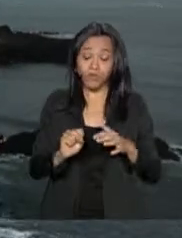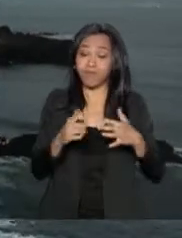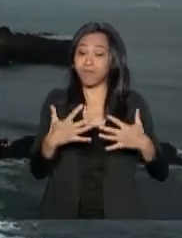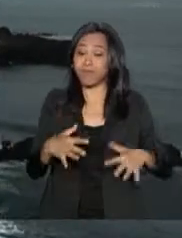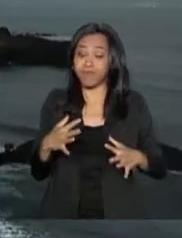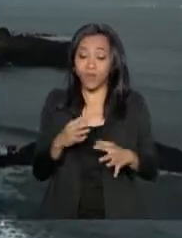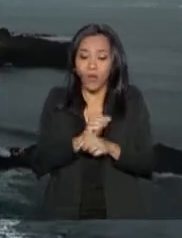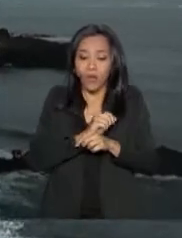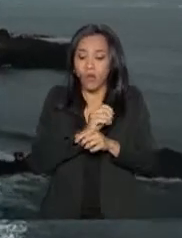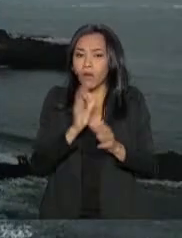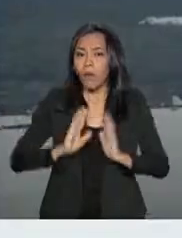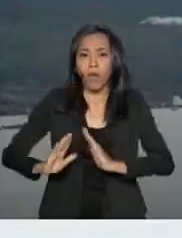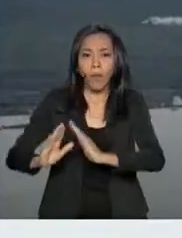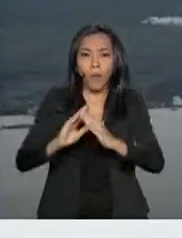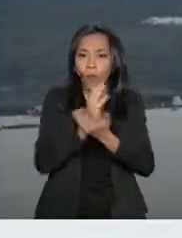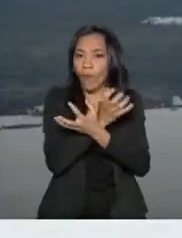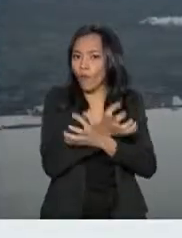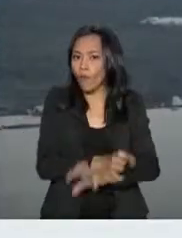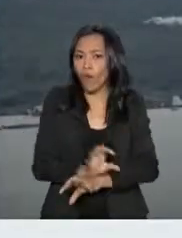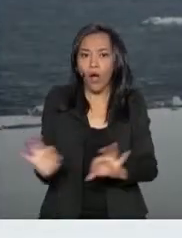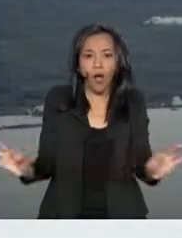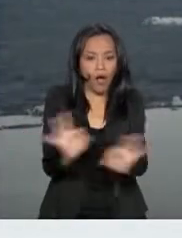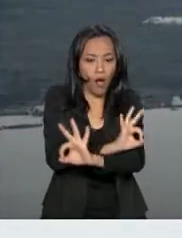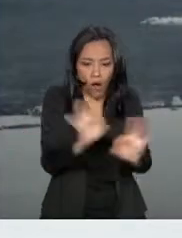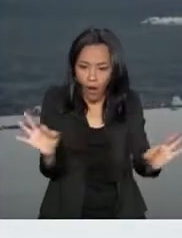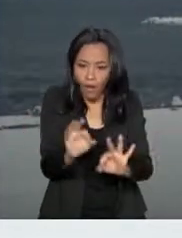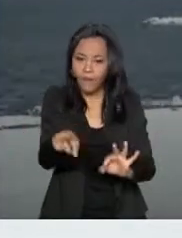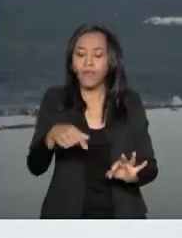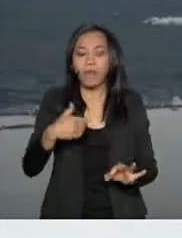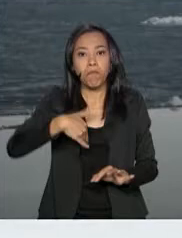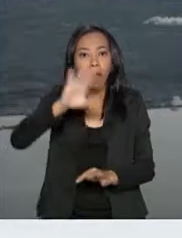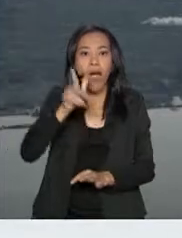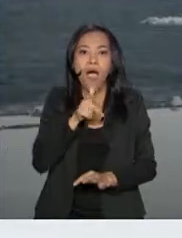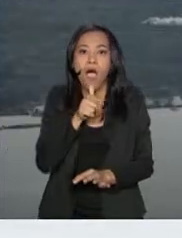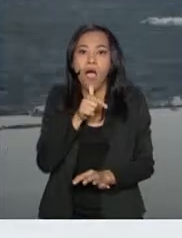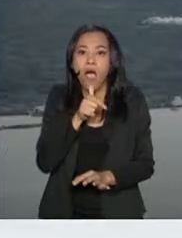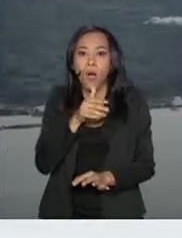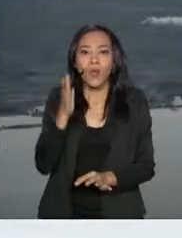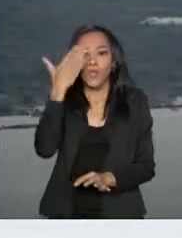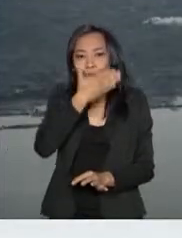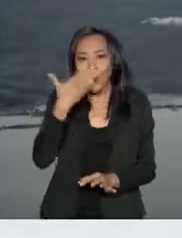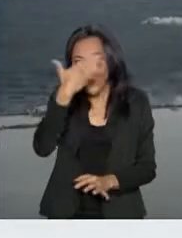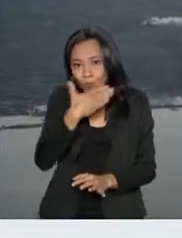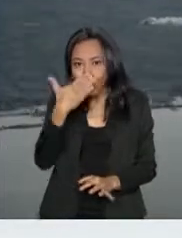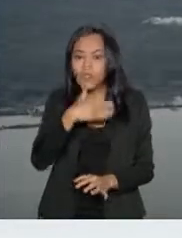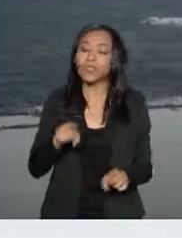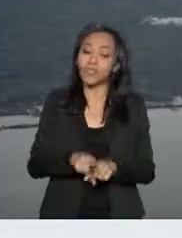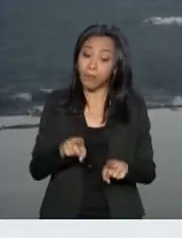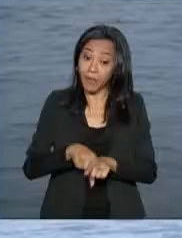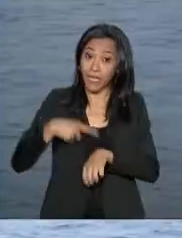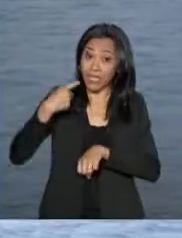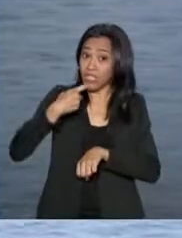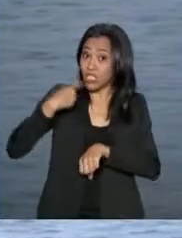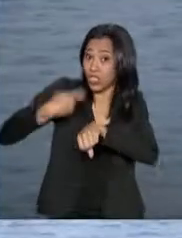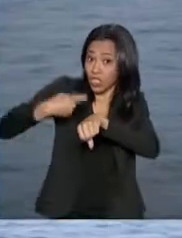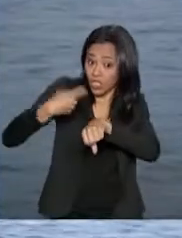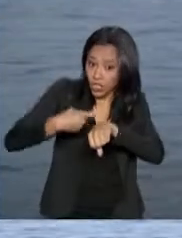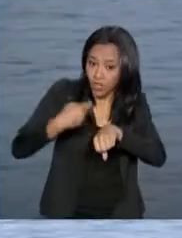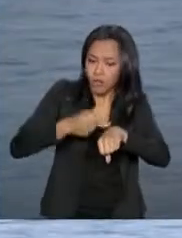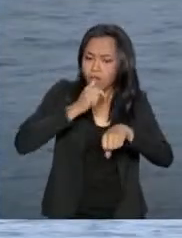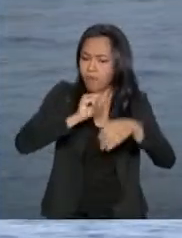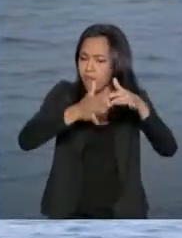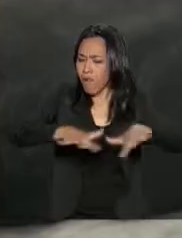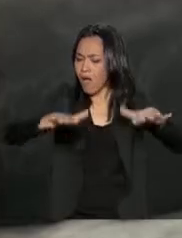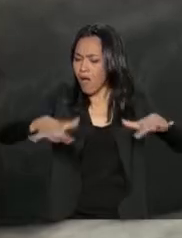e isolada da Terra, que tem a maior reserva de água doce do planeta e a maior camada de gelo. Mares de